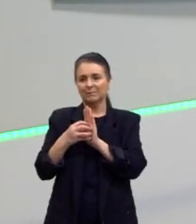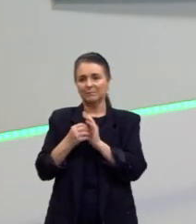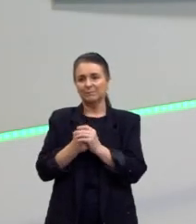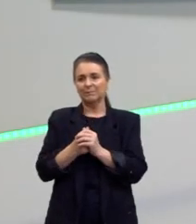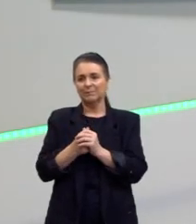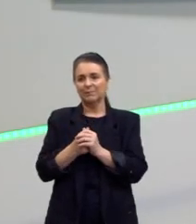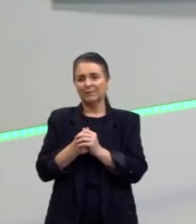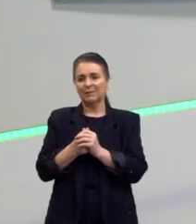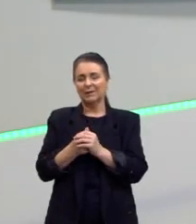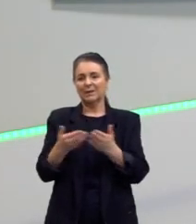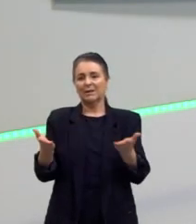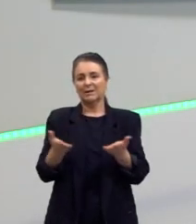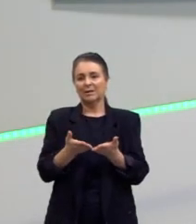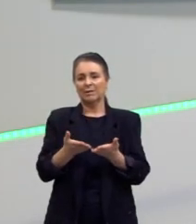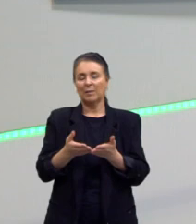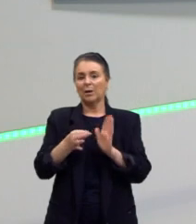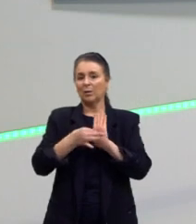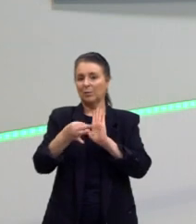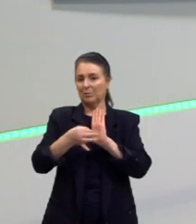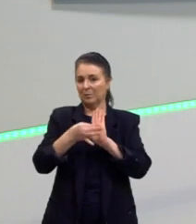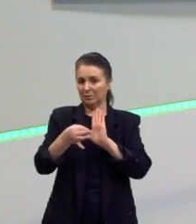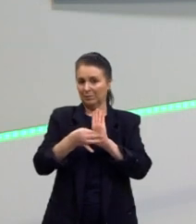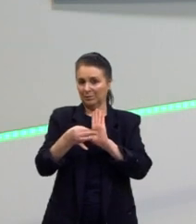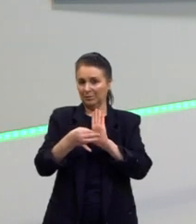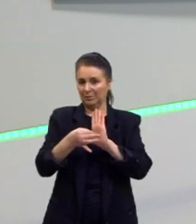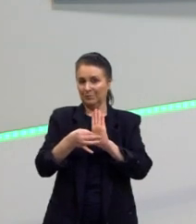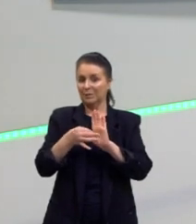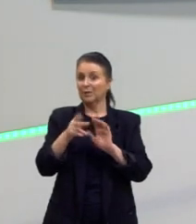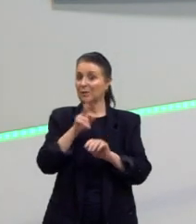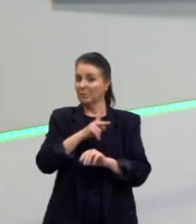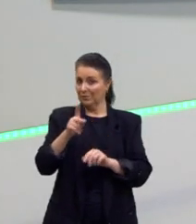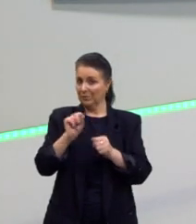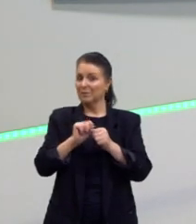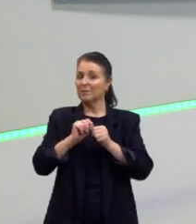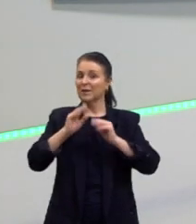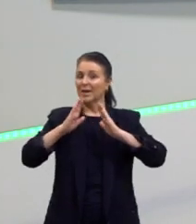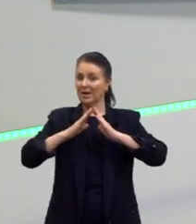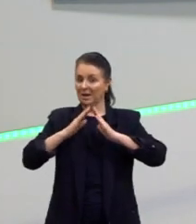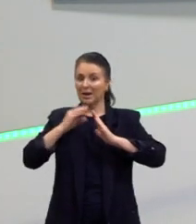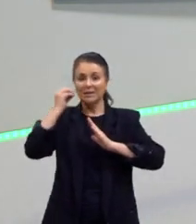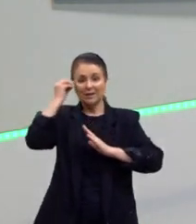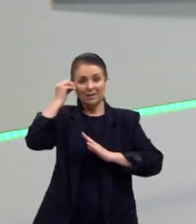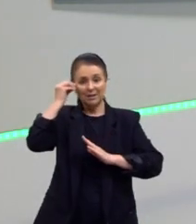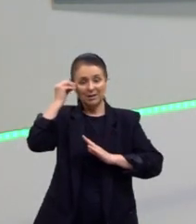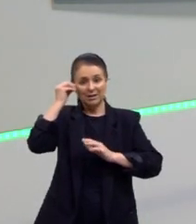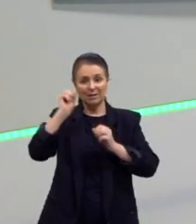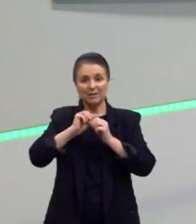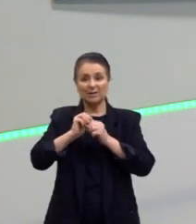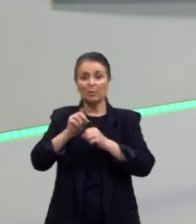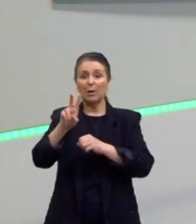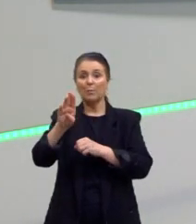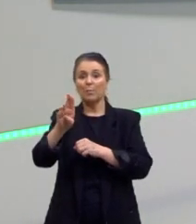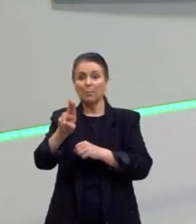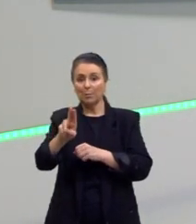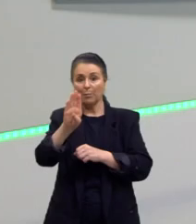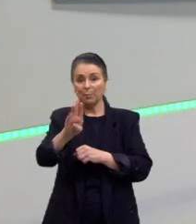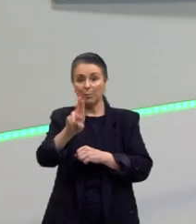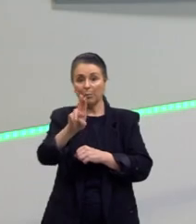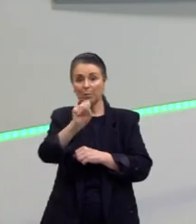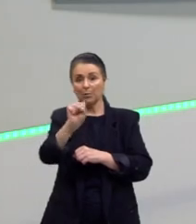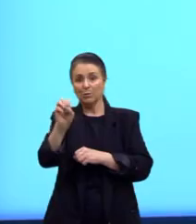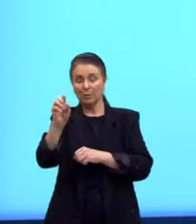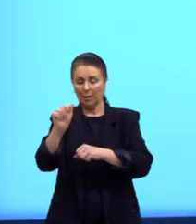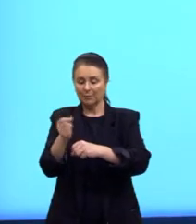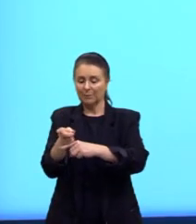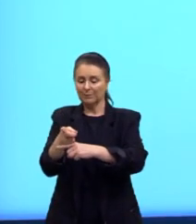E aqui, né? Eu trago uma sugestão para vocês fazerem, né? Em casa e testarem que é pegar uma bússola, né? Para perto, então,